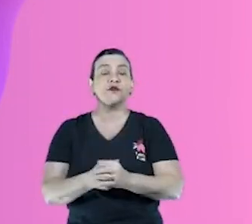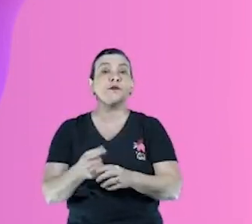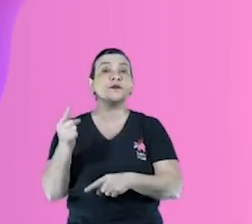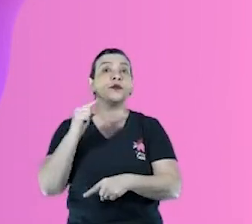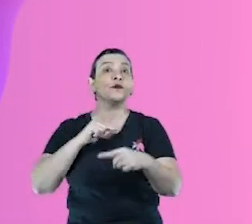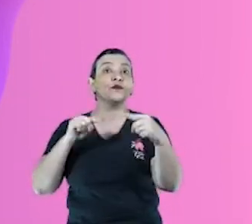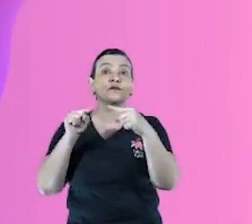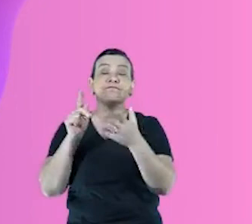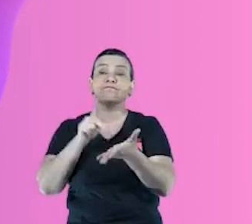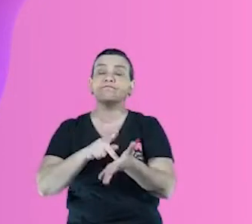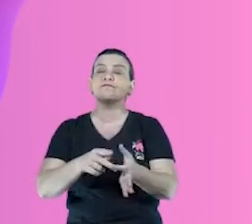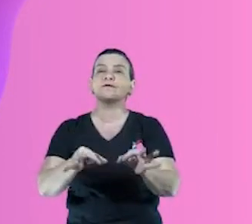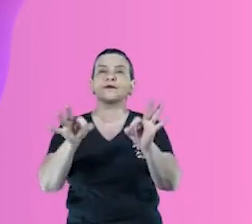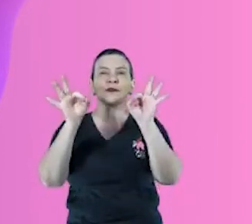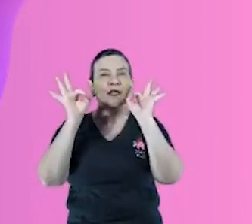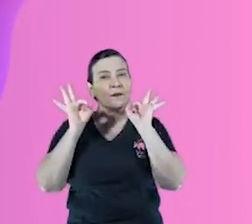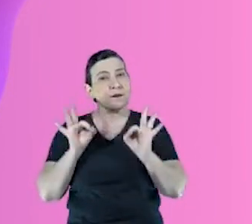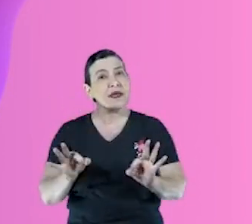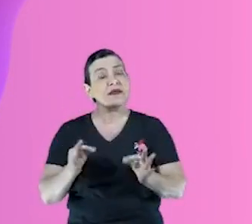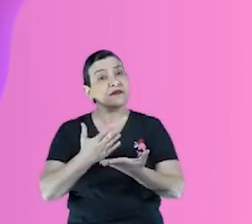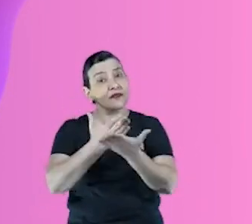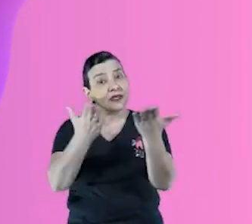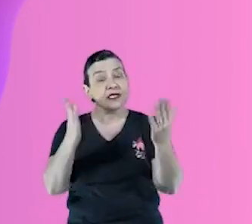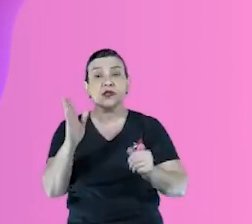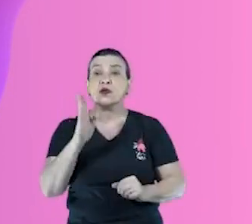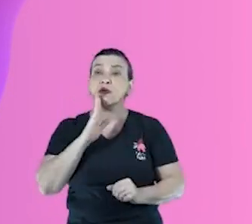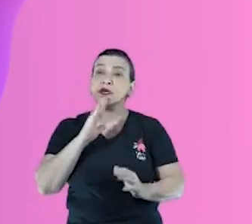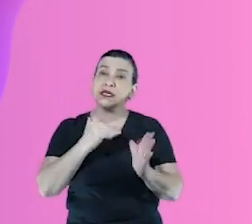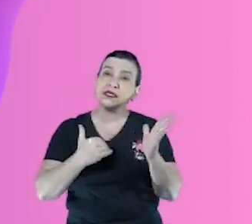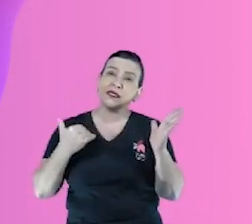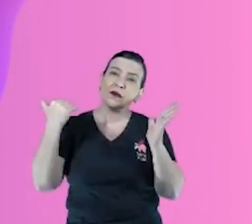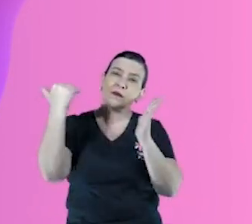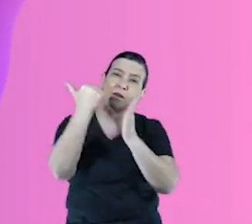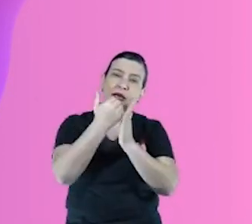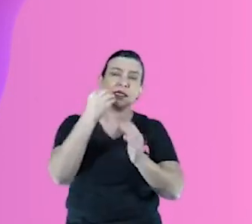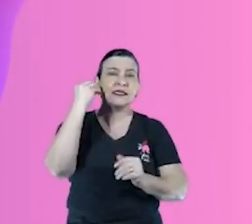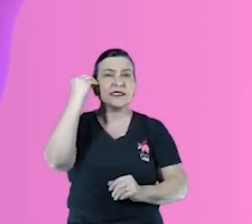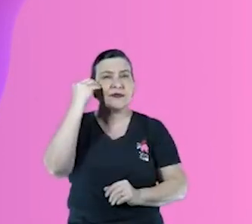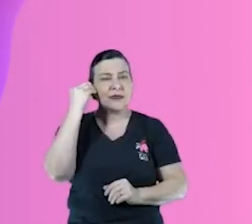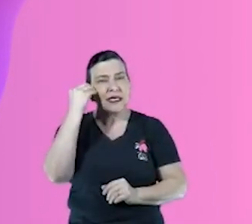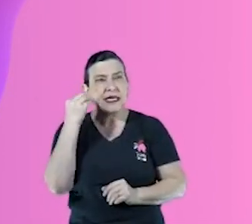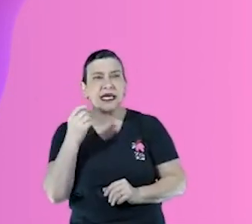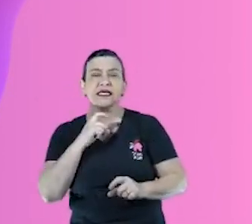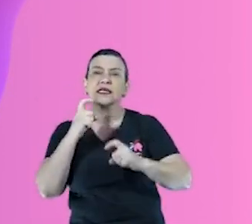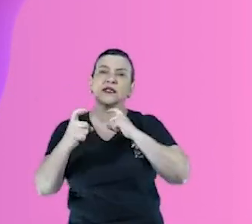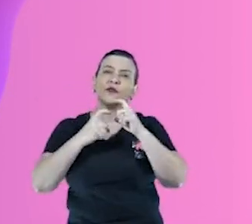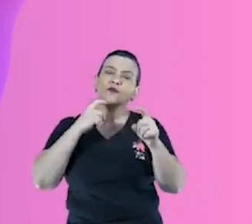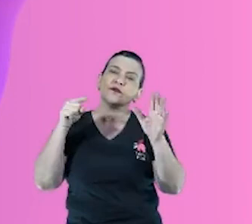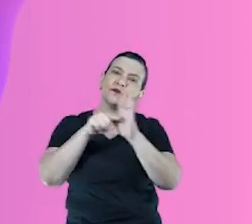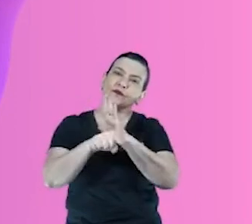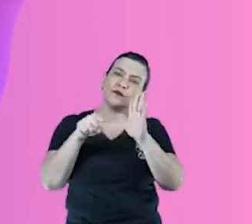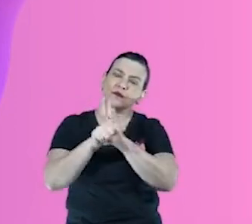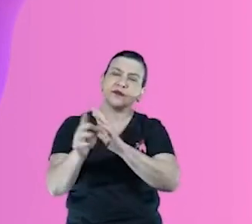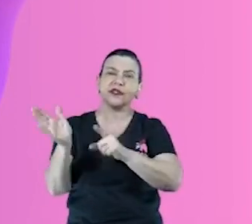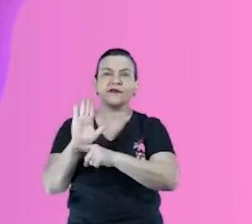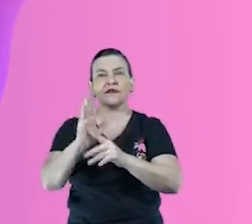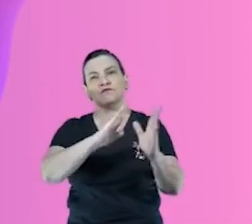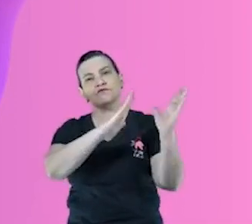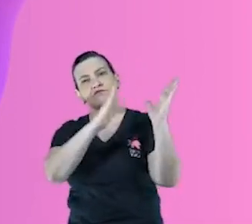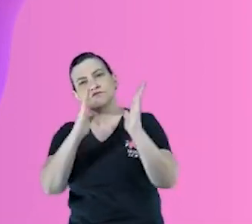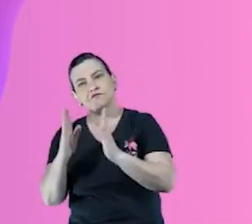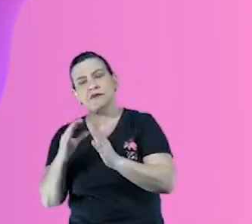é pra que vocês conheçam um pouco mais, tenham essa experiência, tirem dúvidas, vejam vídeos, vejam depoimentos de outros